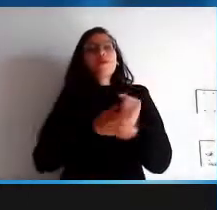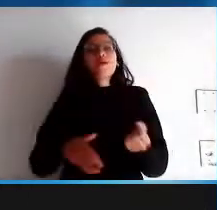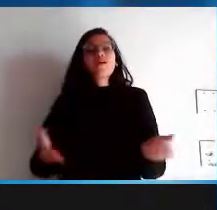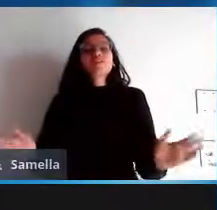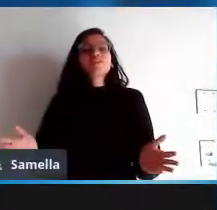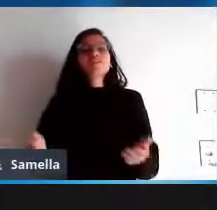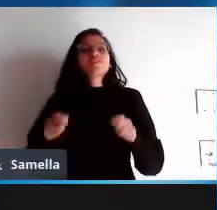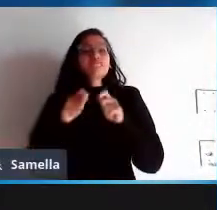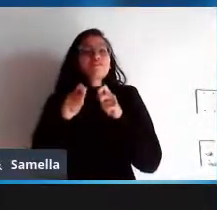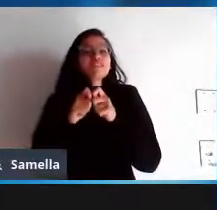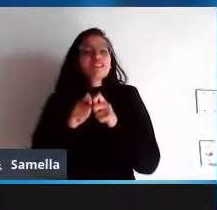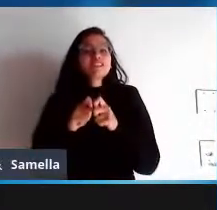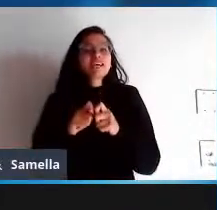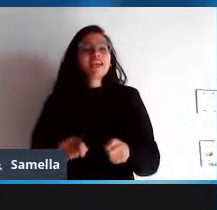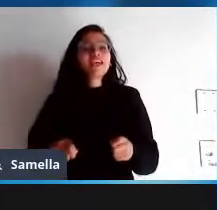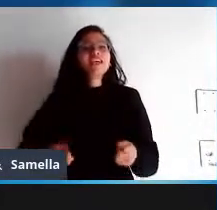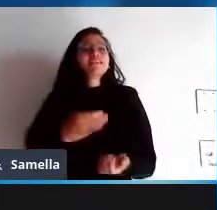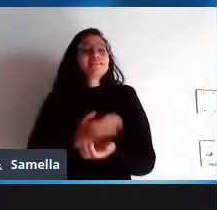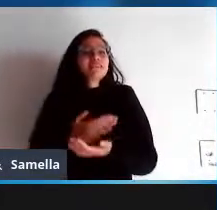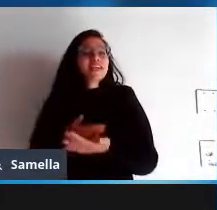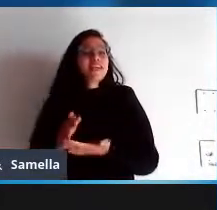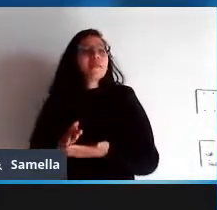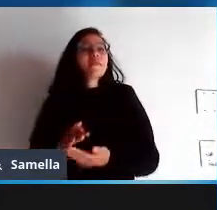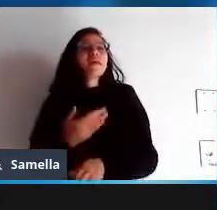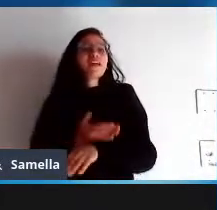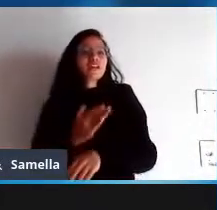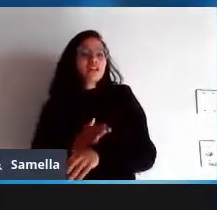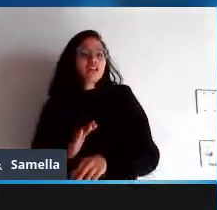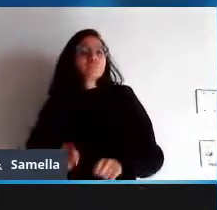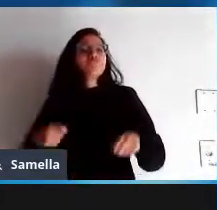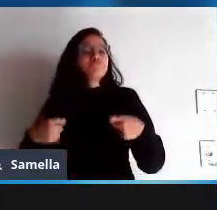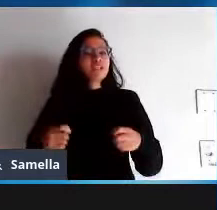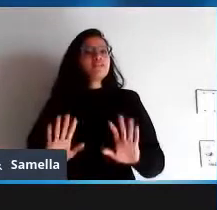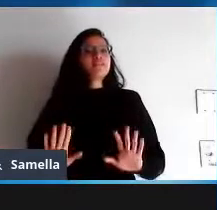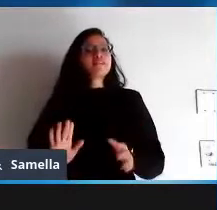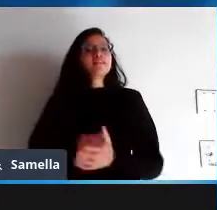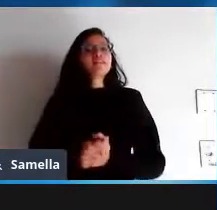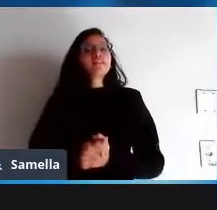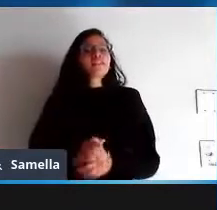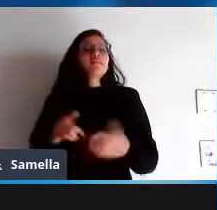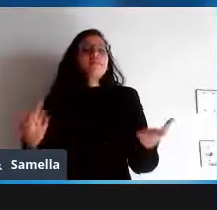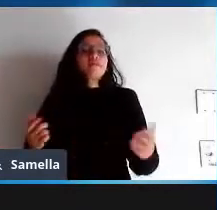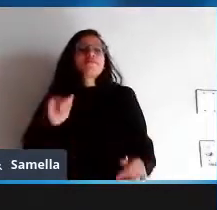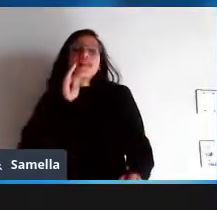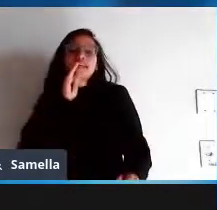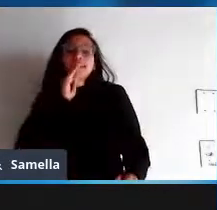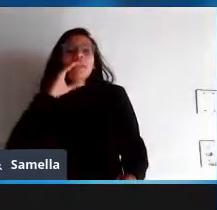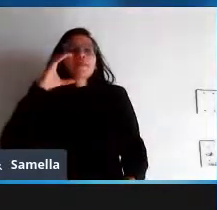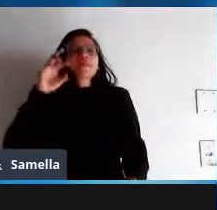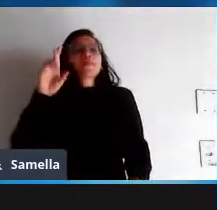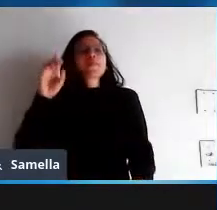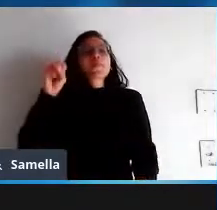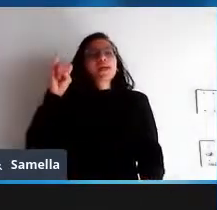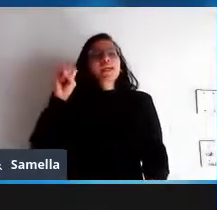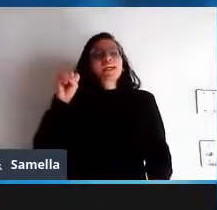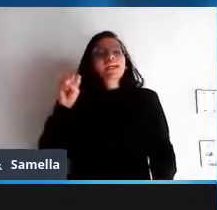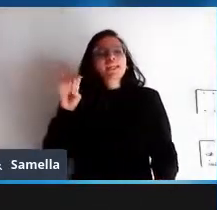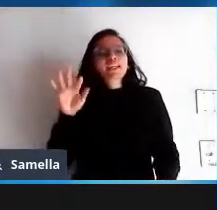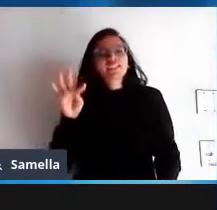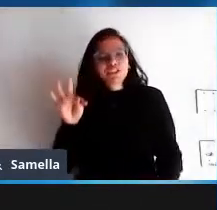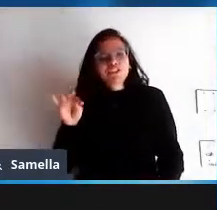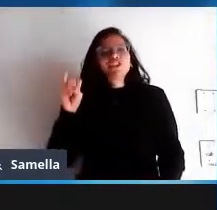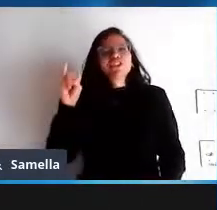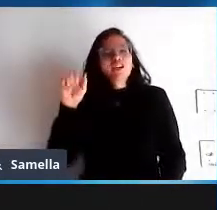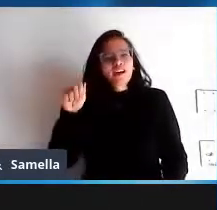enfim o nosso amigo cristiano aqui é uma pessoa que vive de software livre tá ele tem uma empresa e